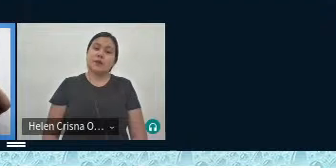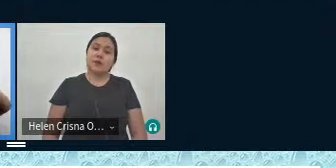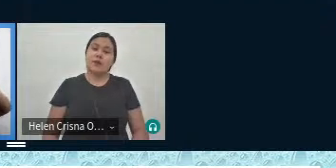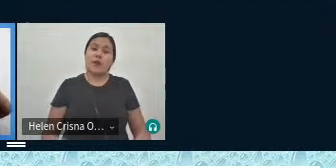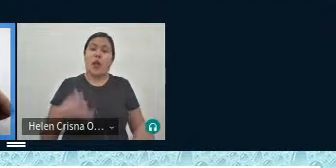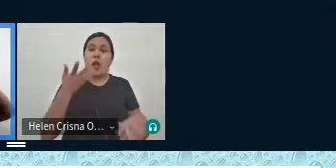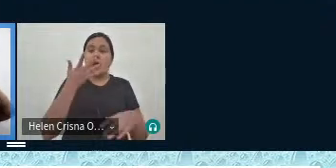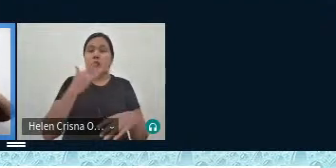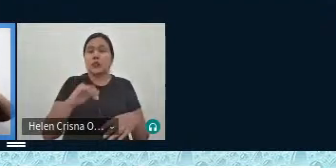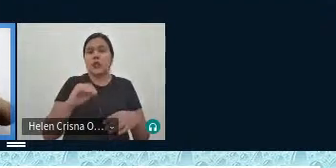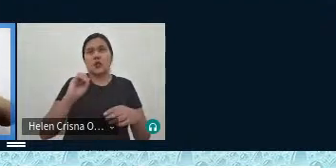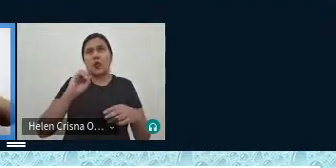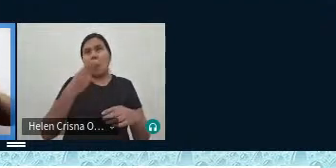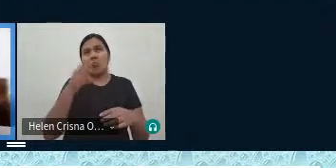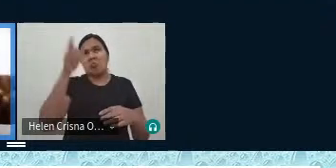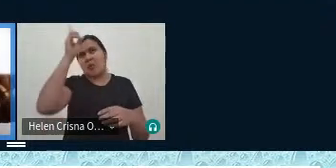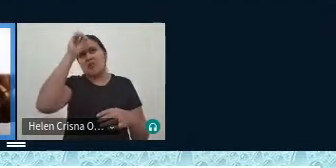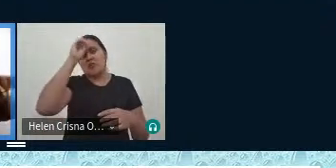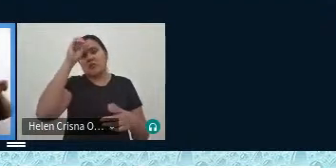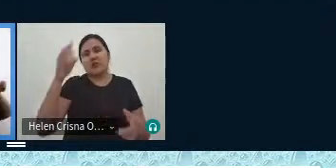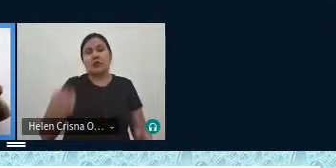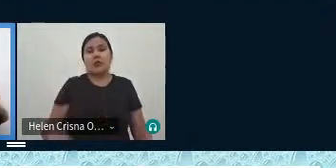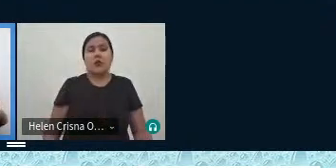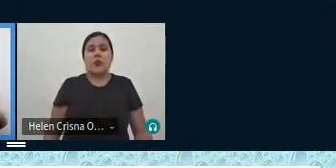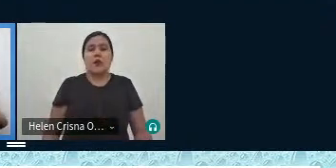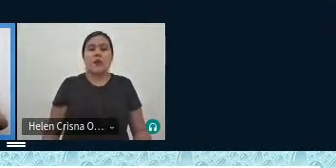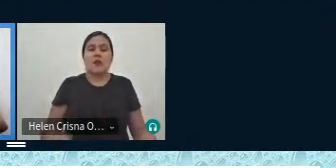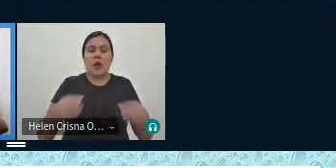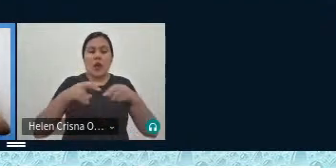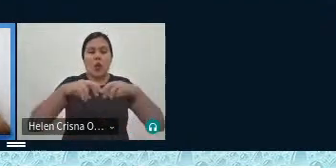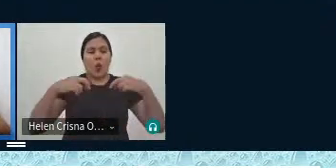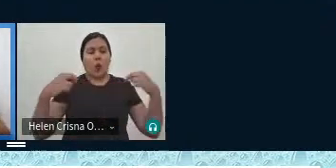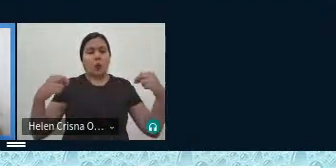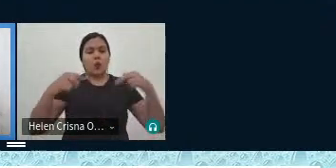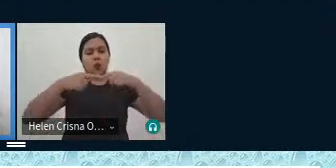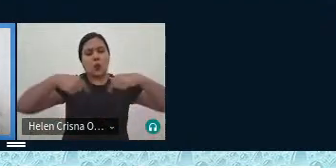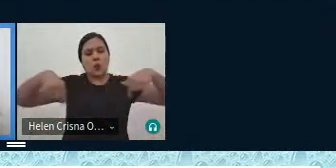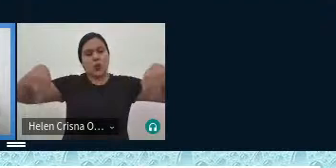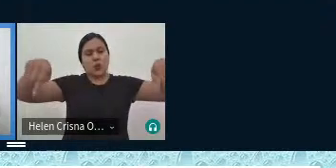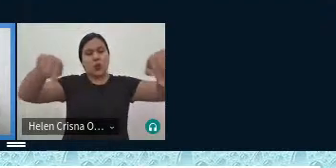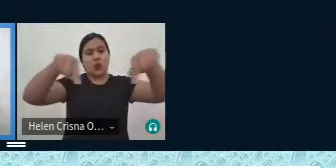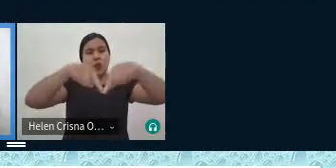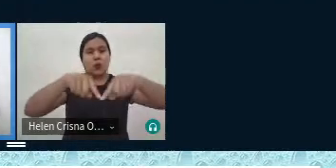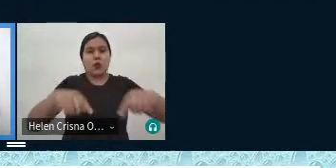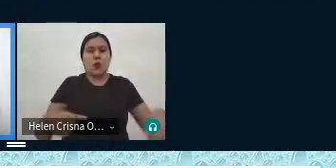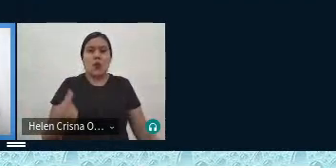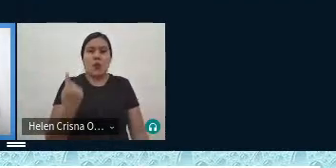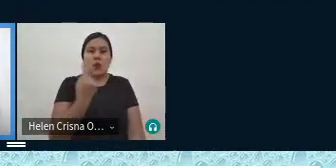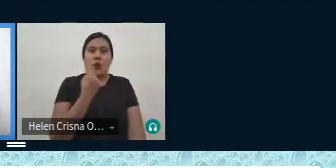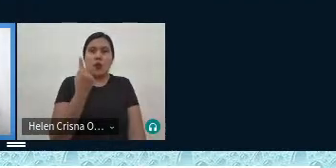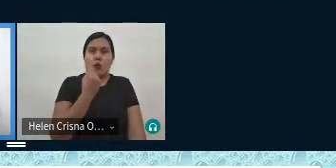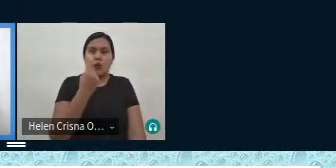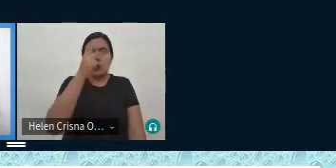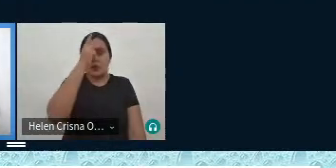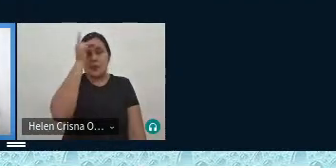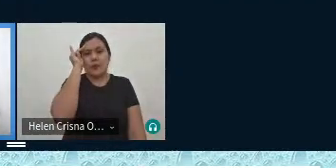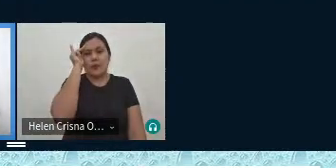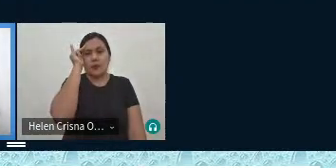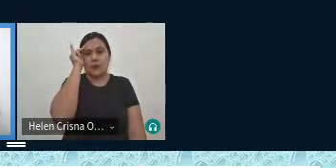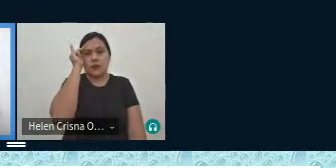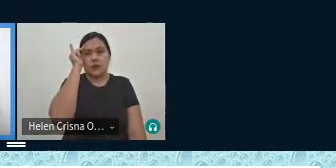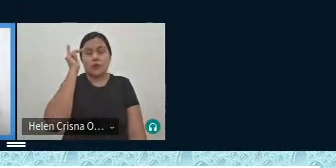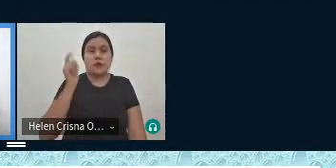crianças e os adultos que estiverem jogando ficam todos em um círculo não é uma única pessoa que está